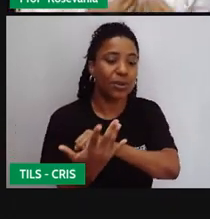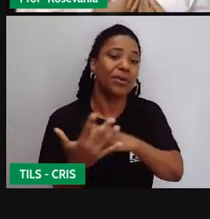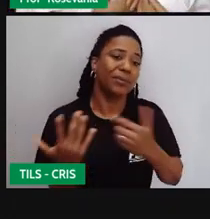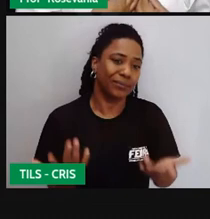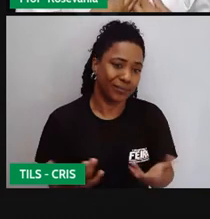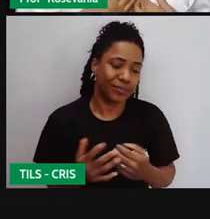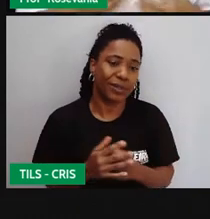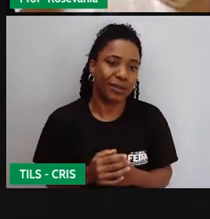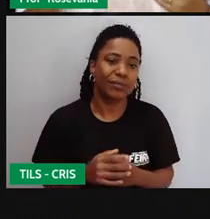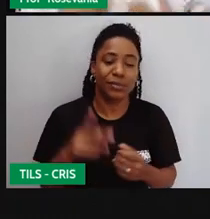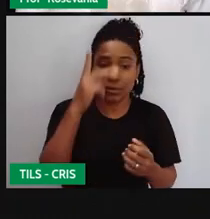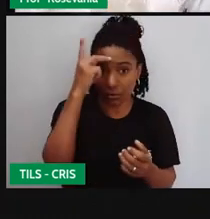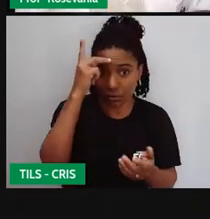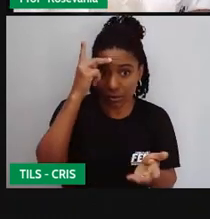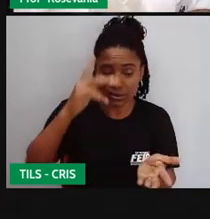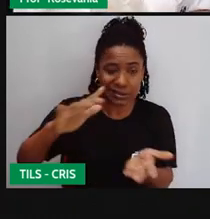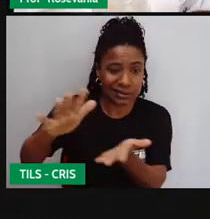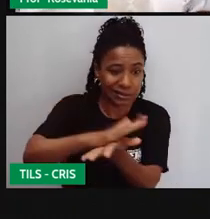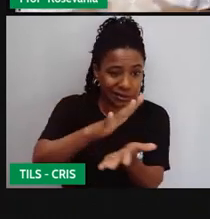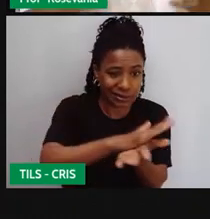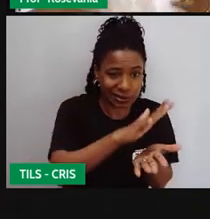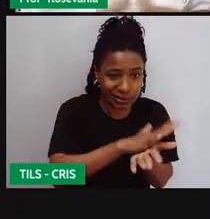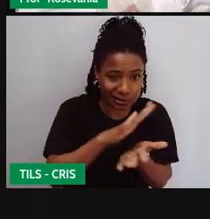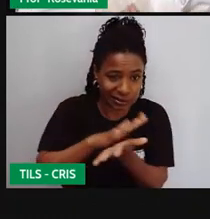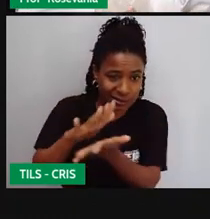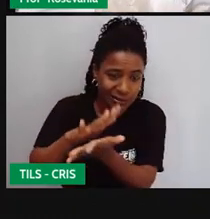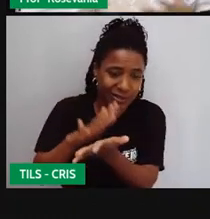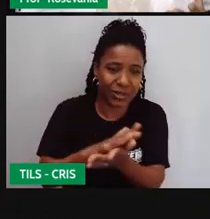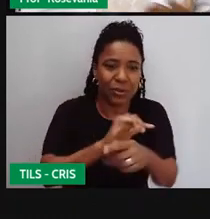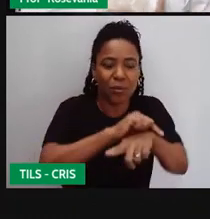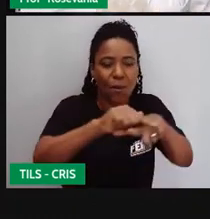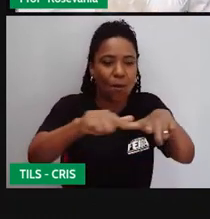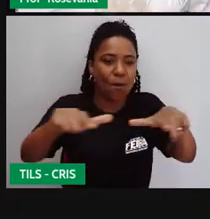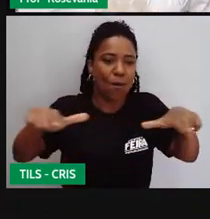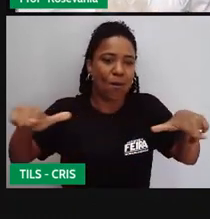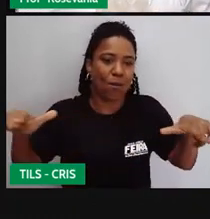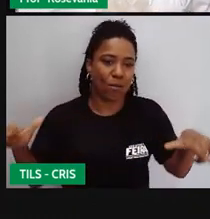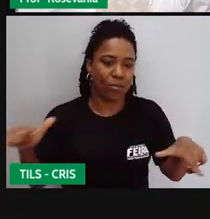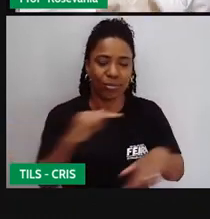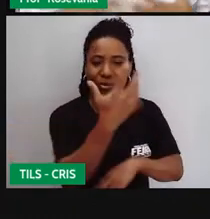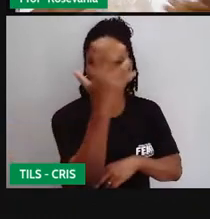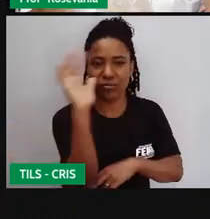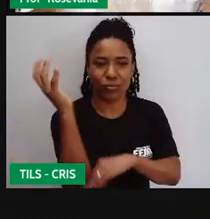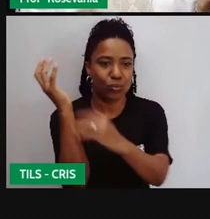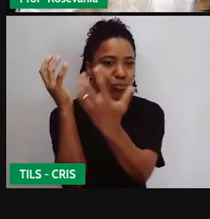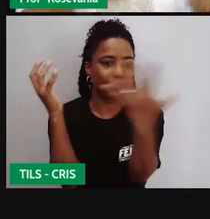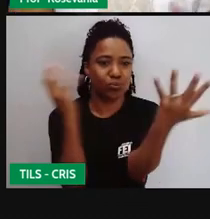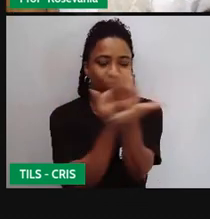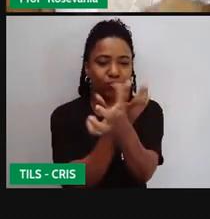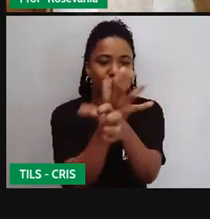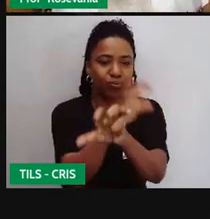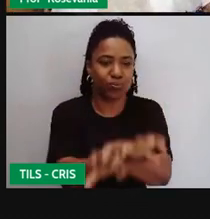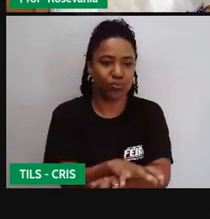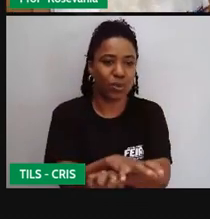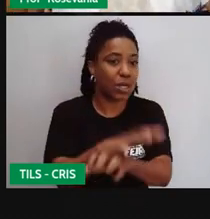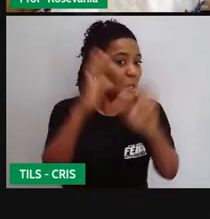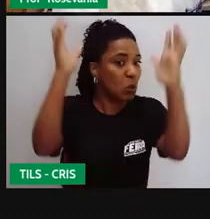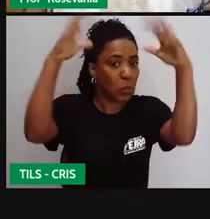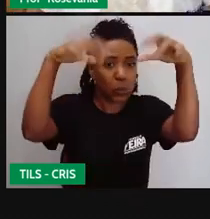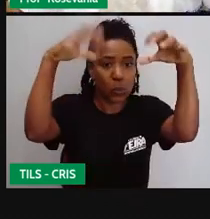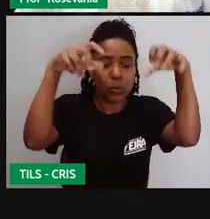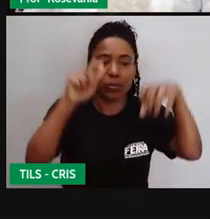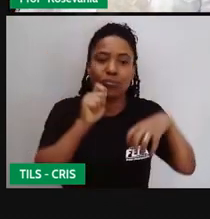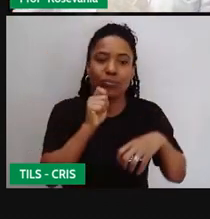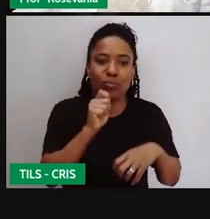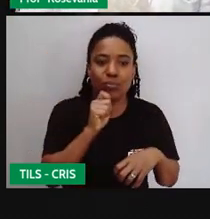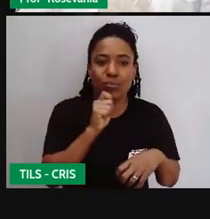mais o interferir no clima, mais o interferir na quantidade de chuva, mais seco fica ali aquele espaço e, consequentemente, o problema é como